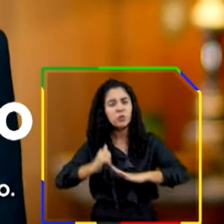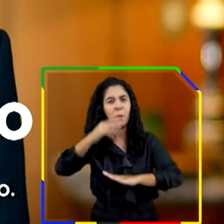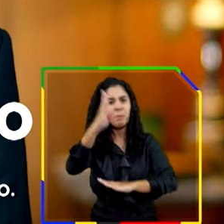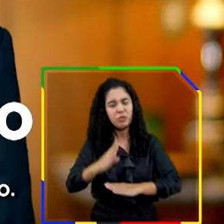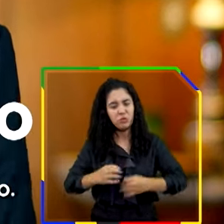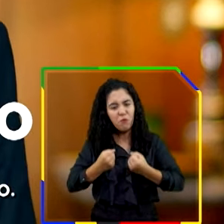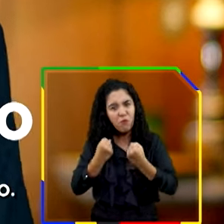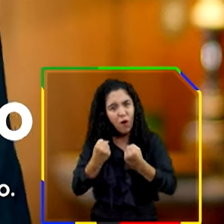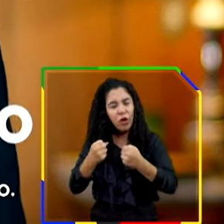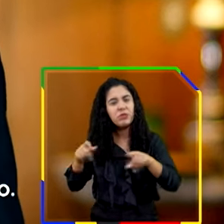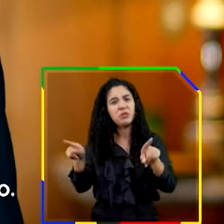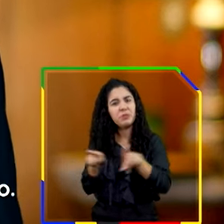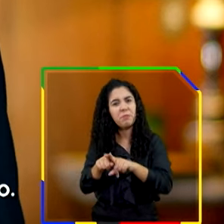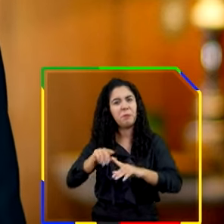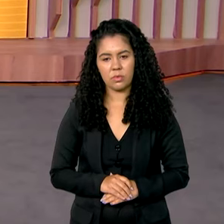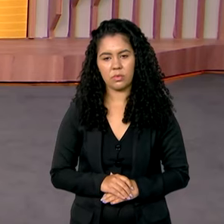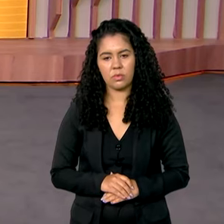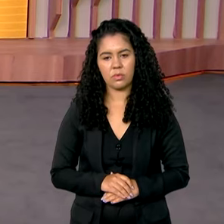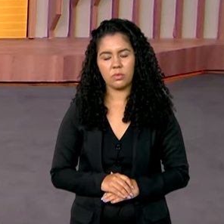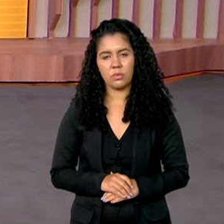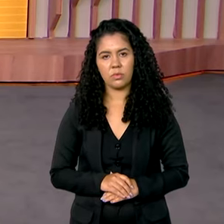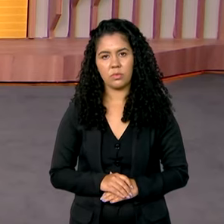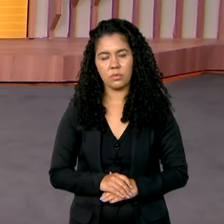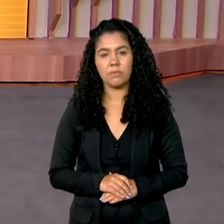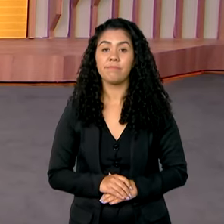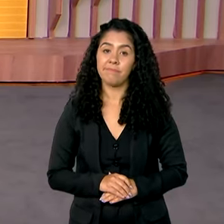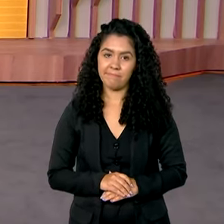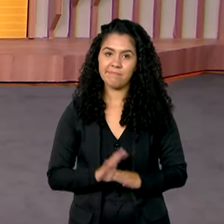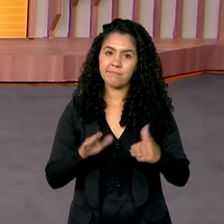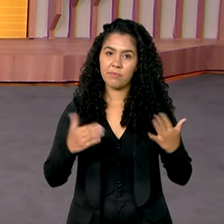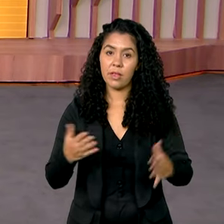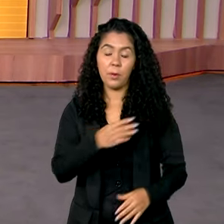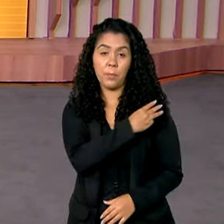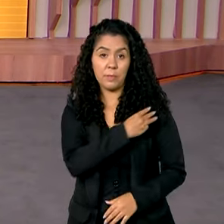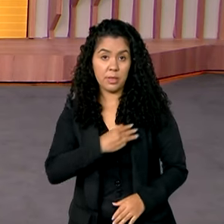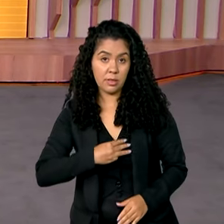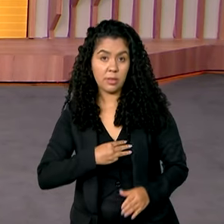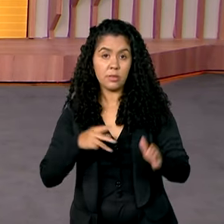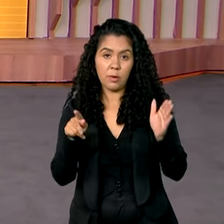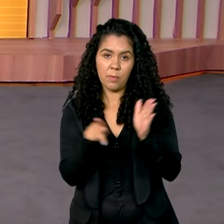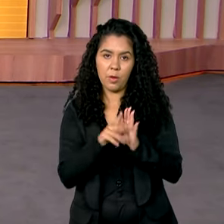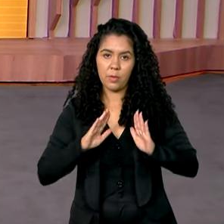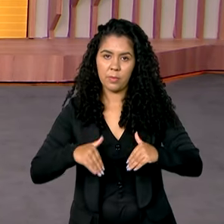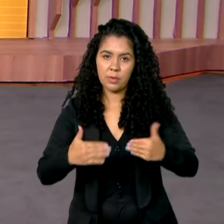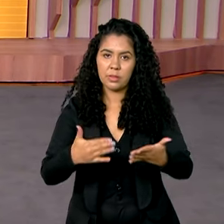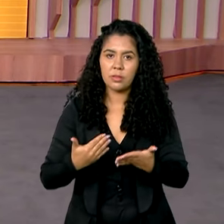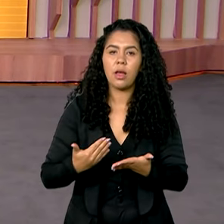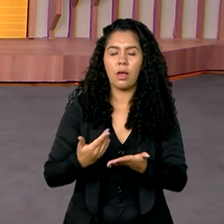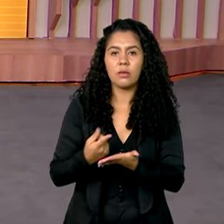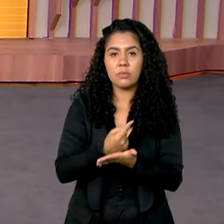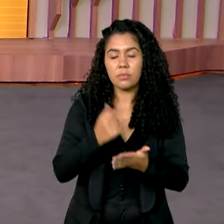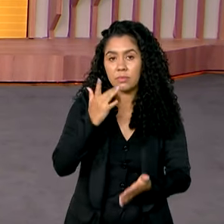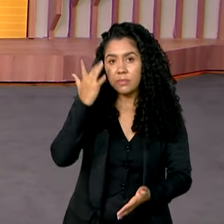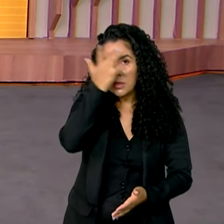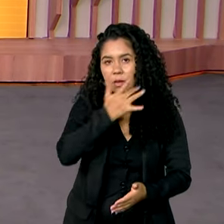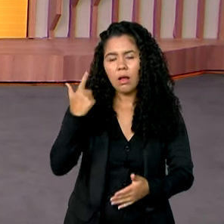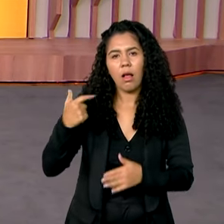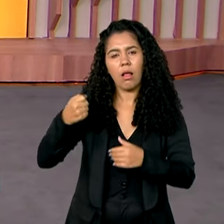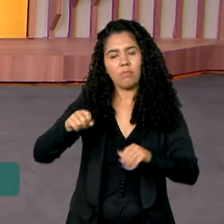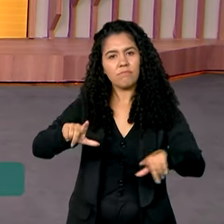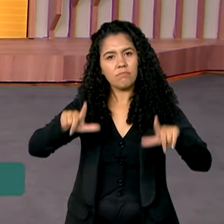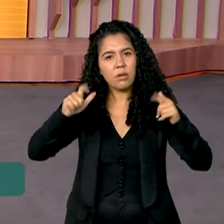mais forte e mais justo. Pois é, e o ministro da Fazenda, Fernando Haddad, detalhou agora há pouco as medidas